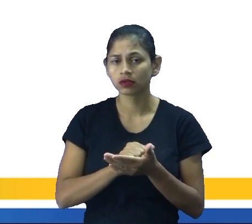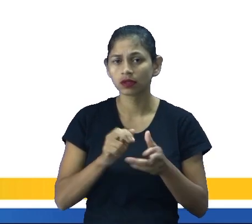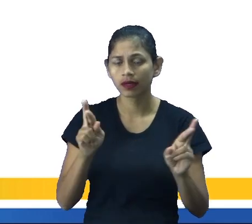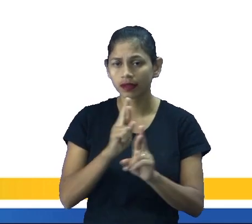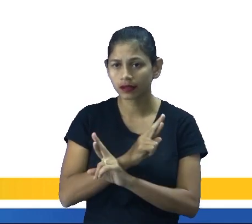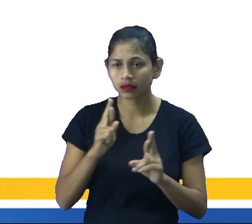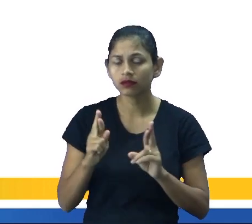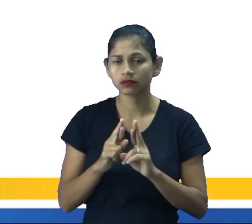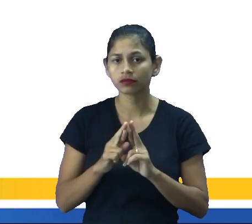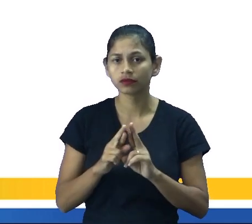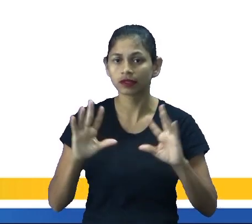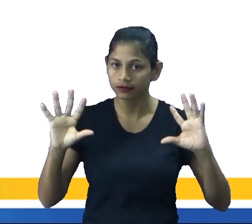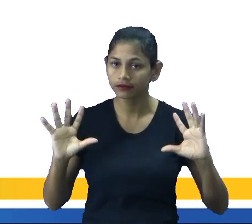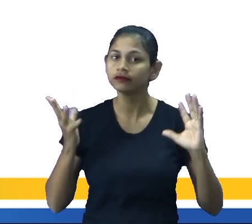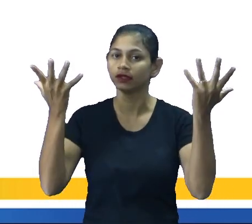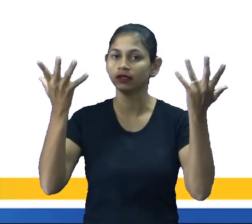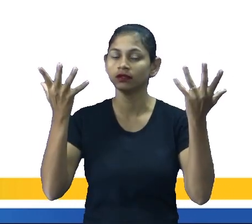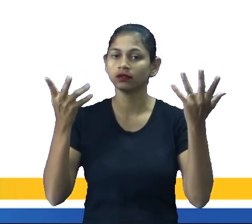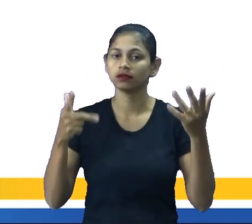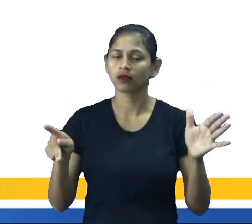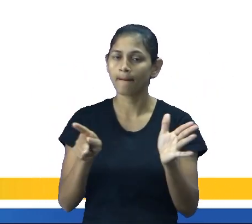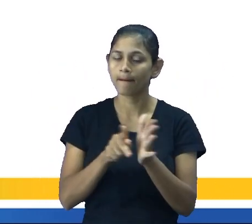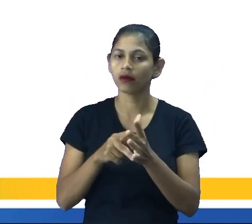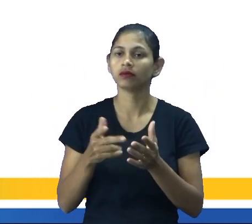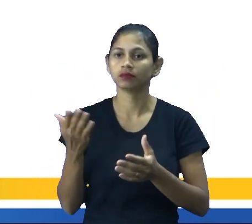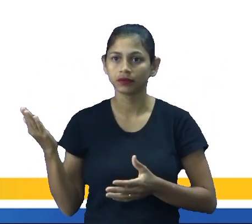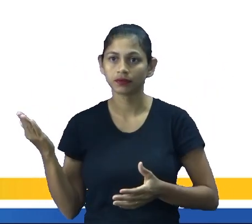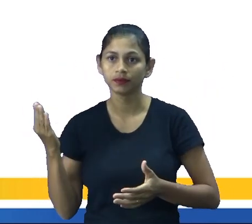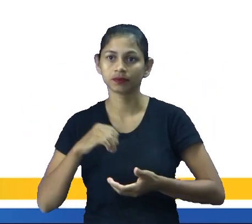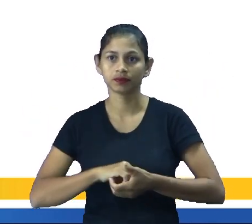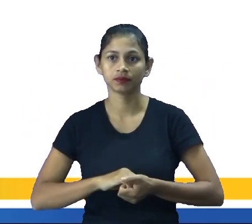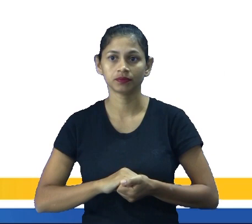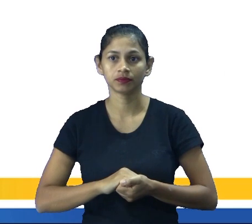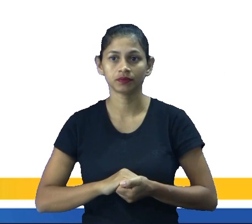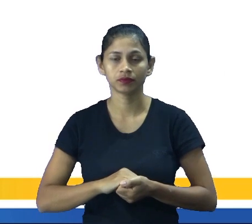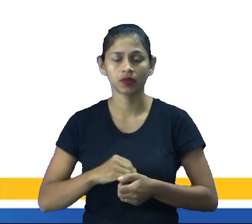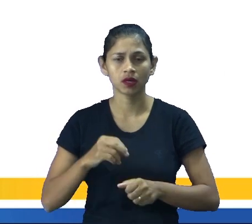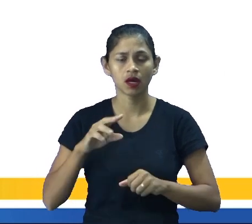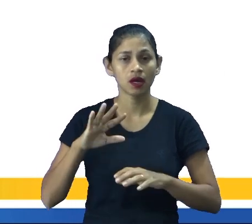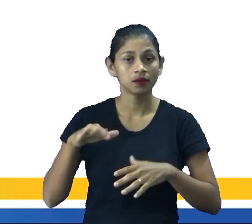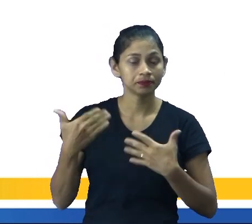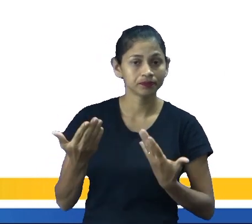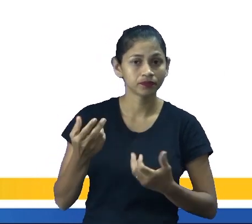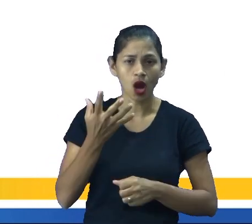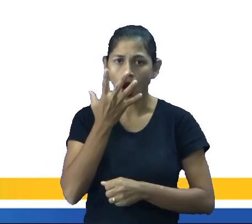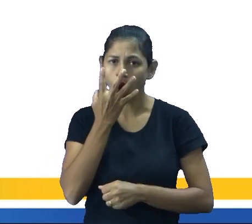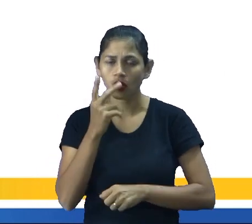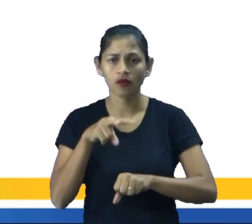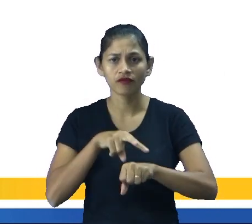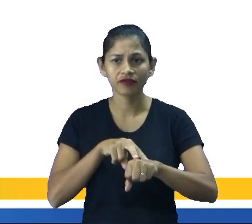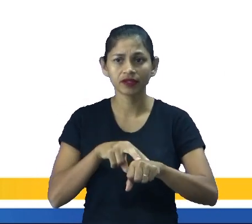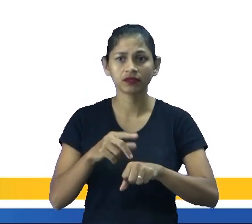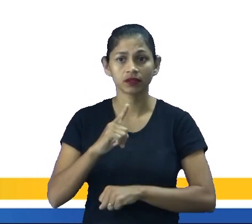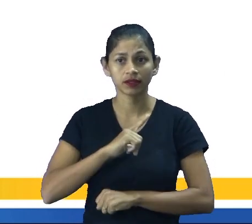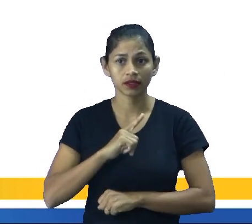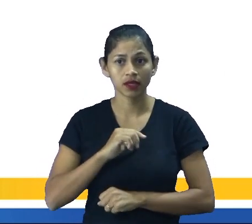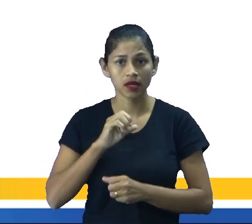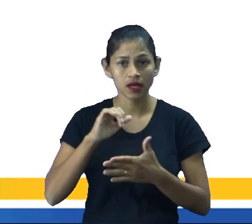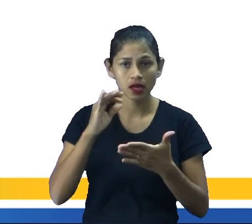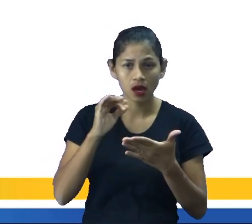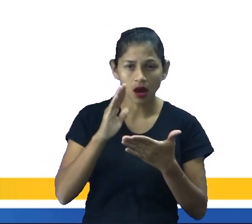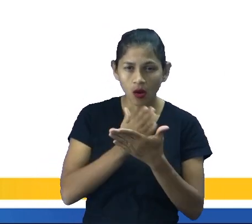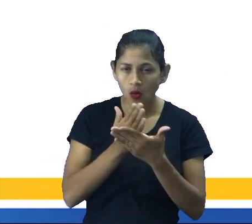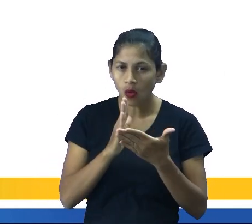a essa festa, né? Além da cor verde, existem símbolos que se repetem ao longo dessa festa. Veja quais são os